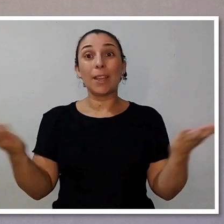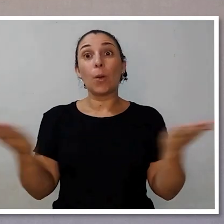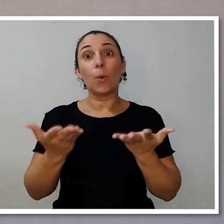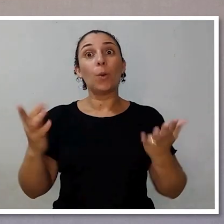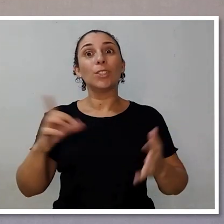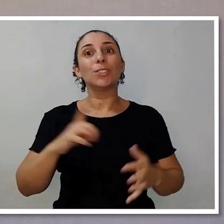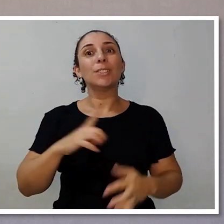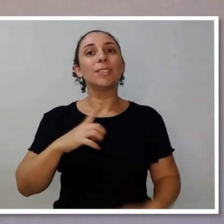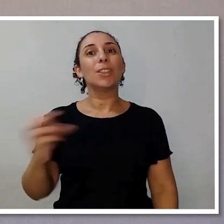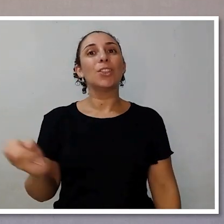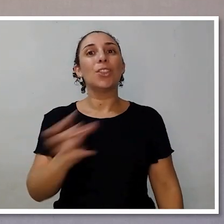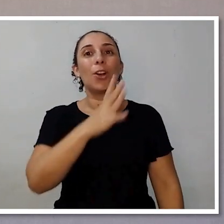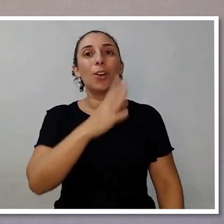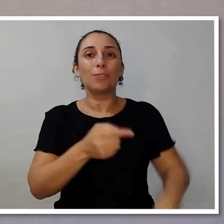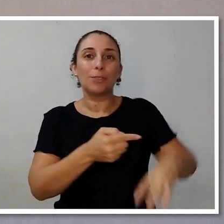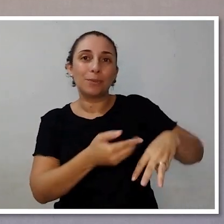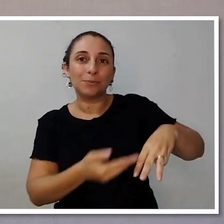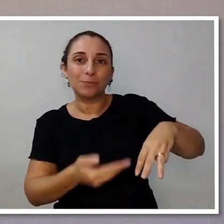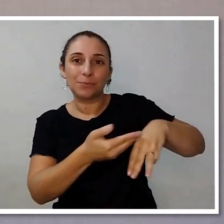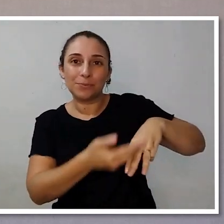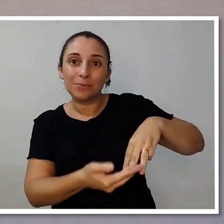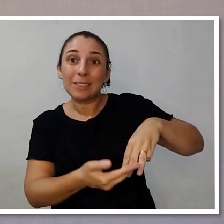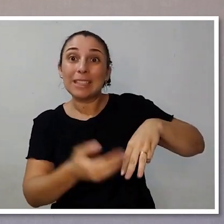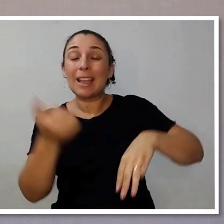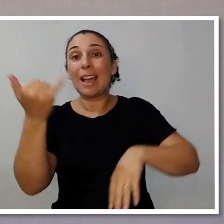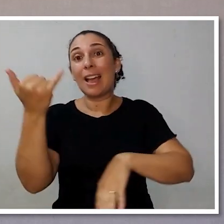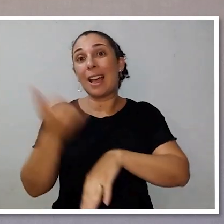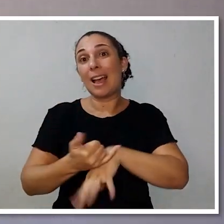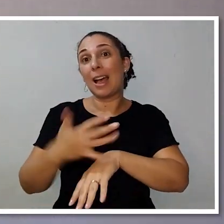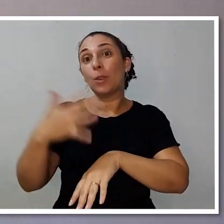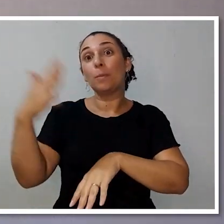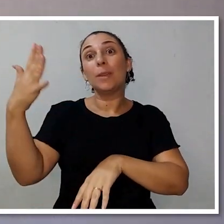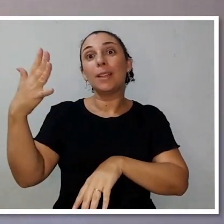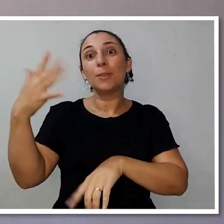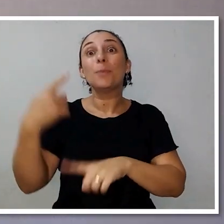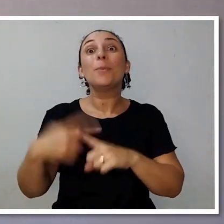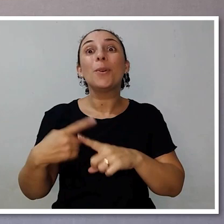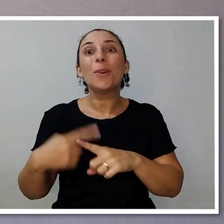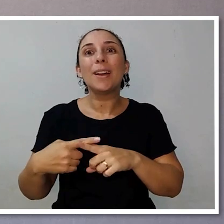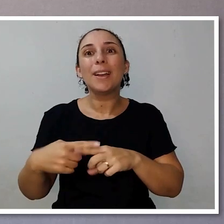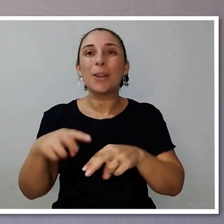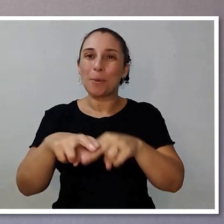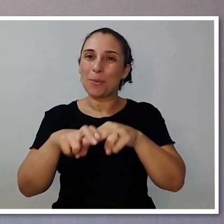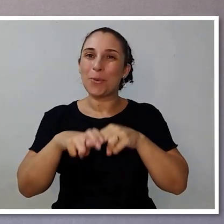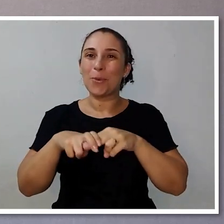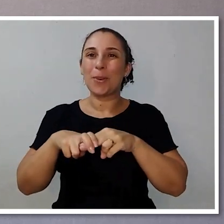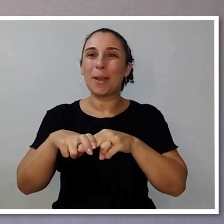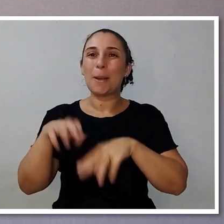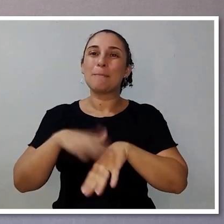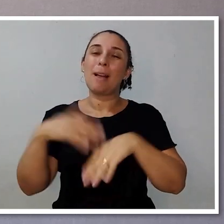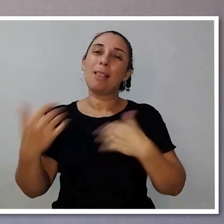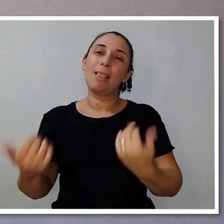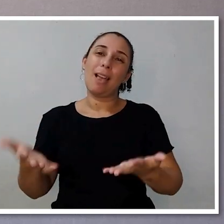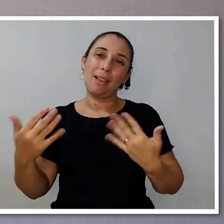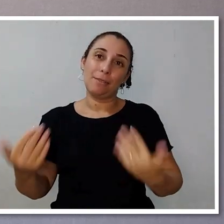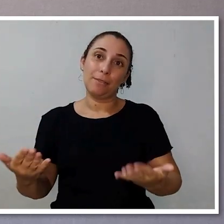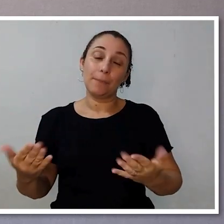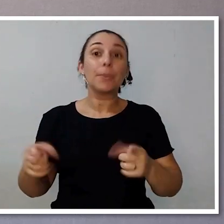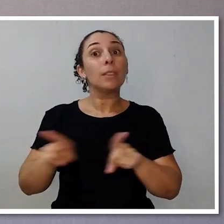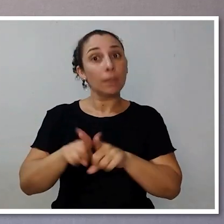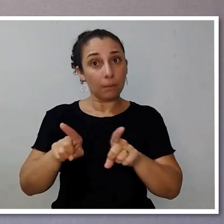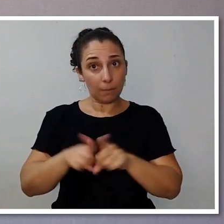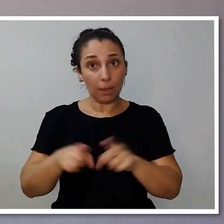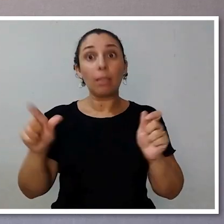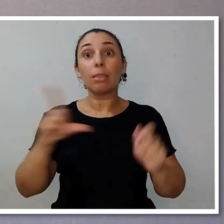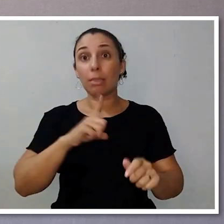tripés fabricados em alumínio. E o motivo é muito simples, é mais leve. Mas você também pode encontrar em outros materiais, como,